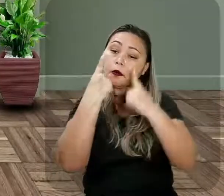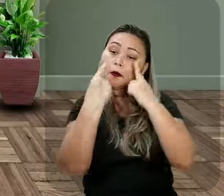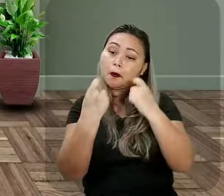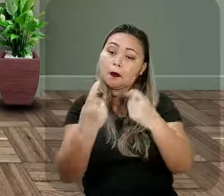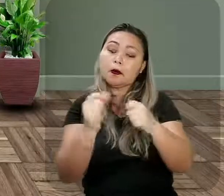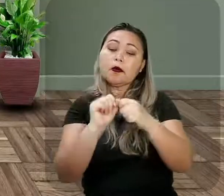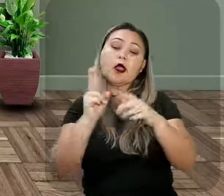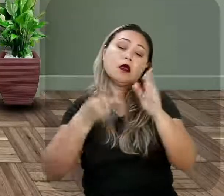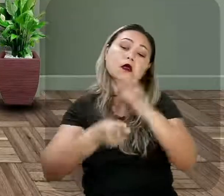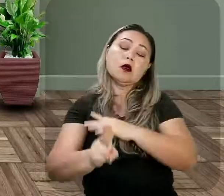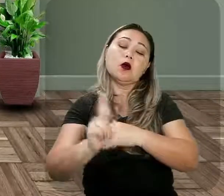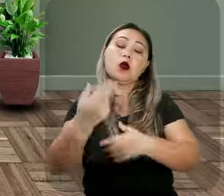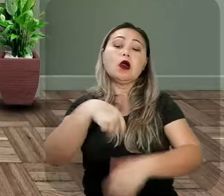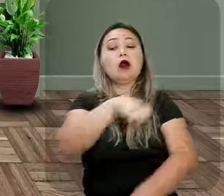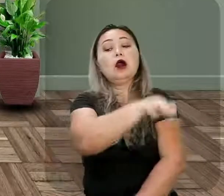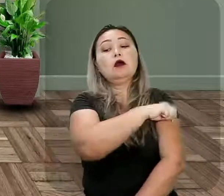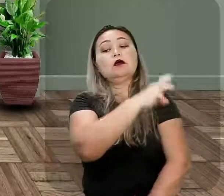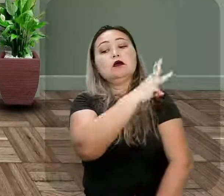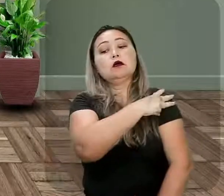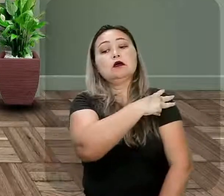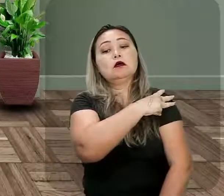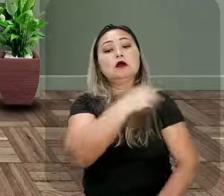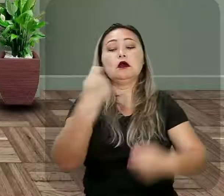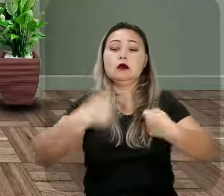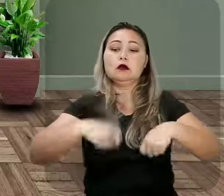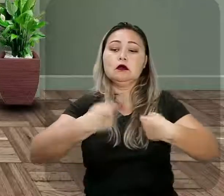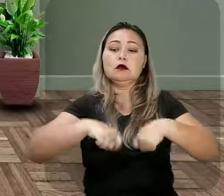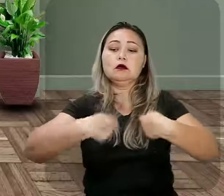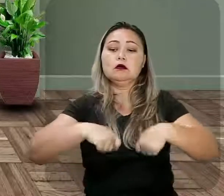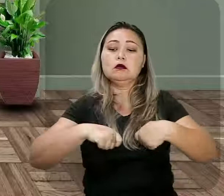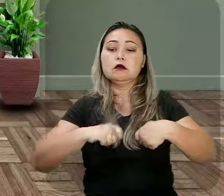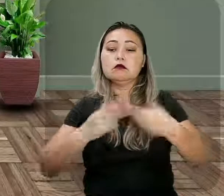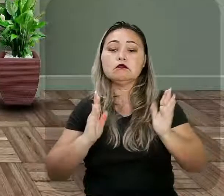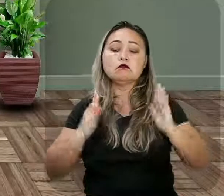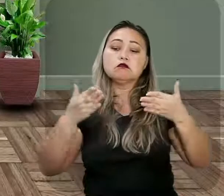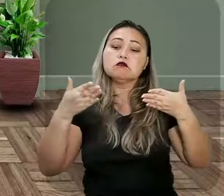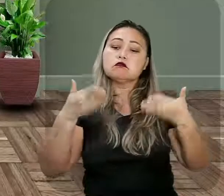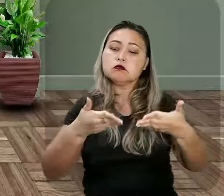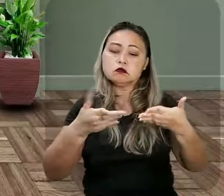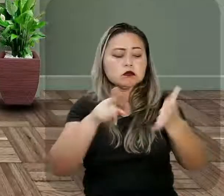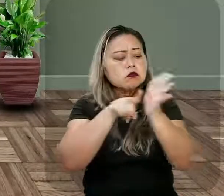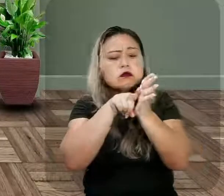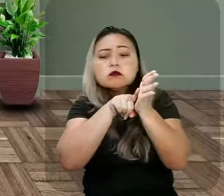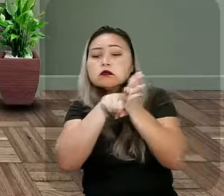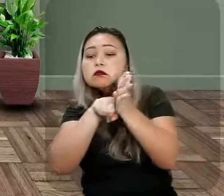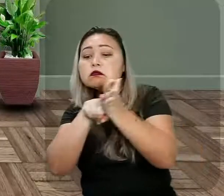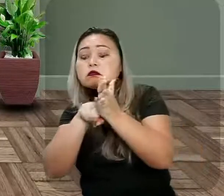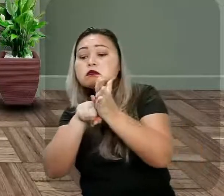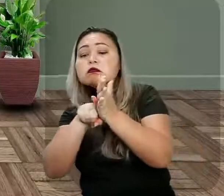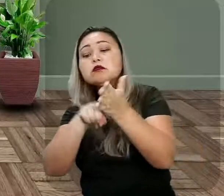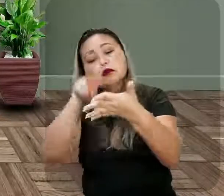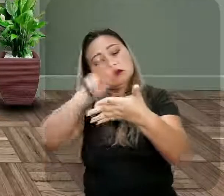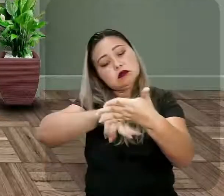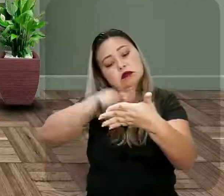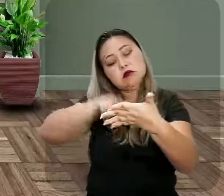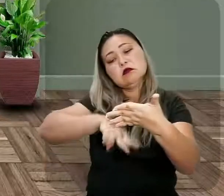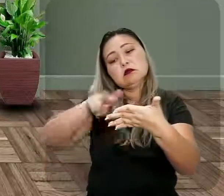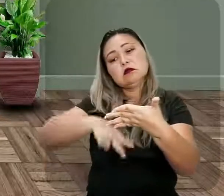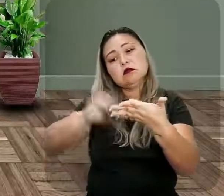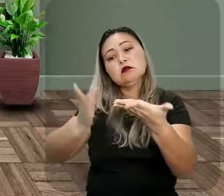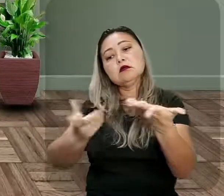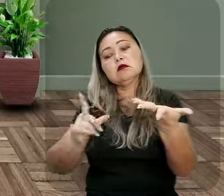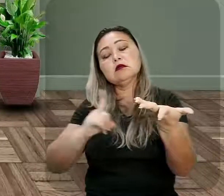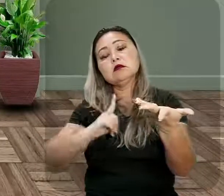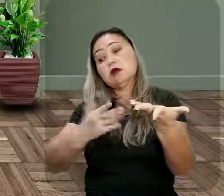como foi dito sempre, aluno terceirão, ele precisa estar em constante pesquisa, né? E a leitura, claro,